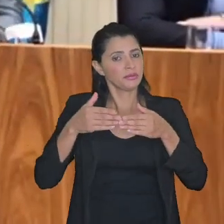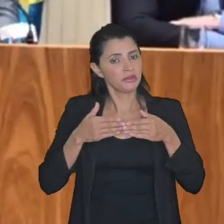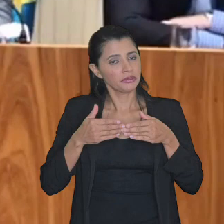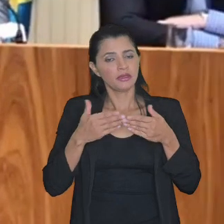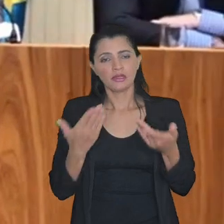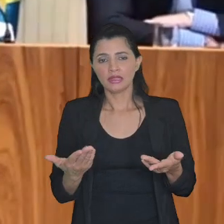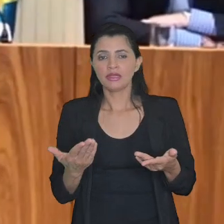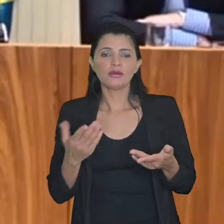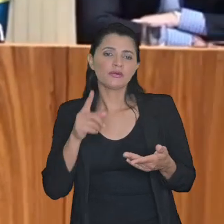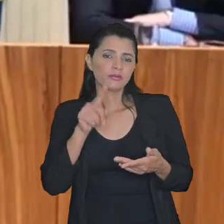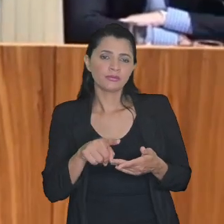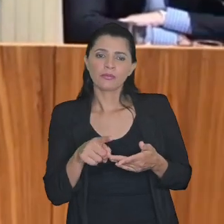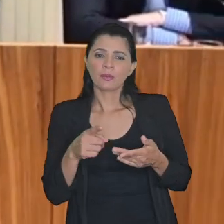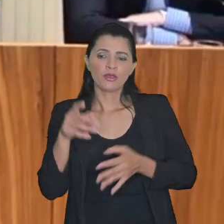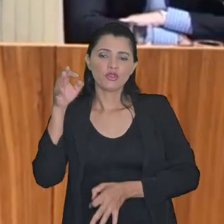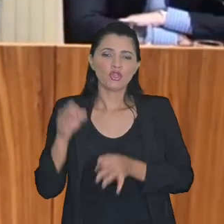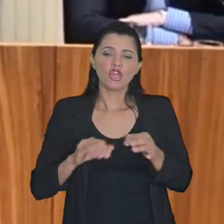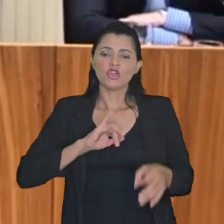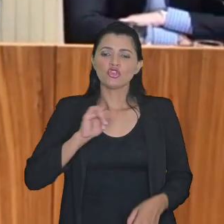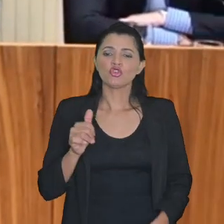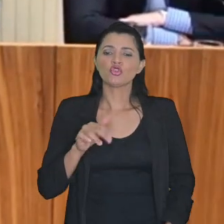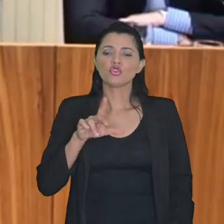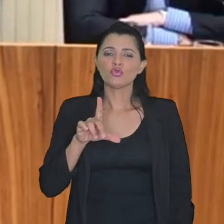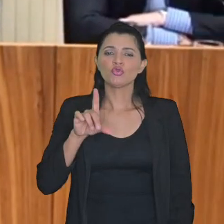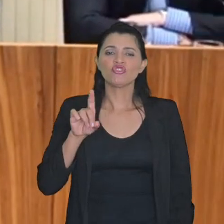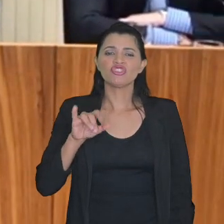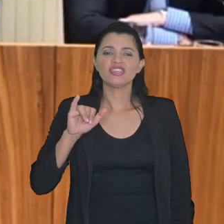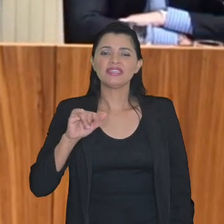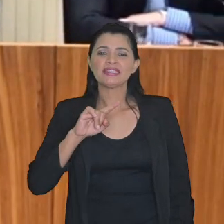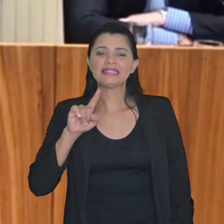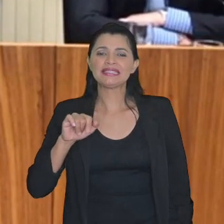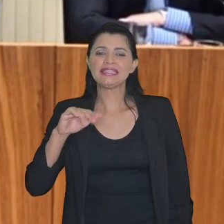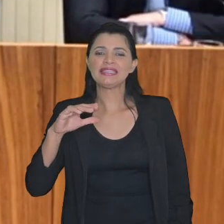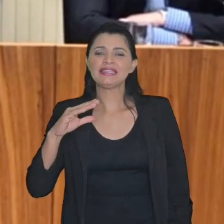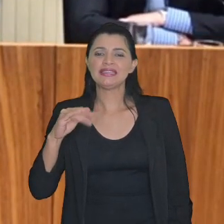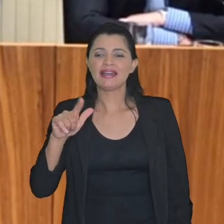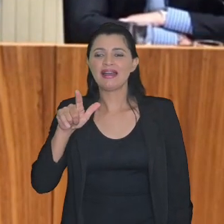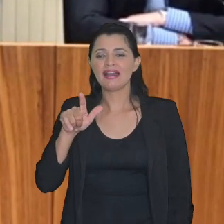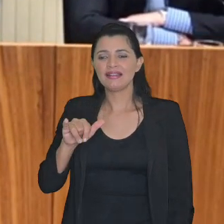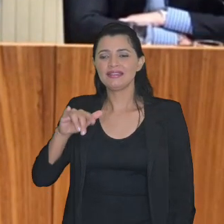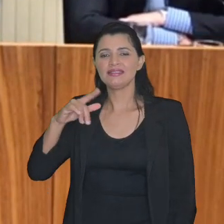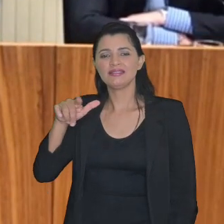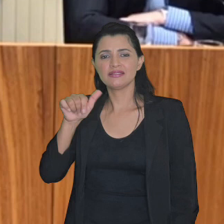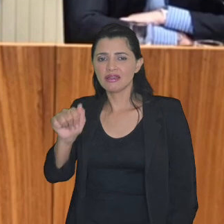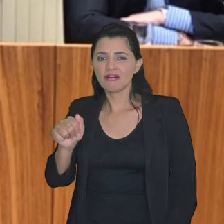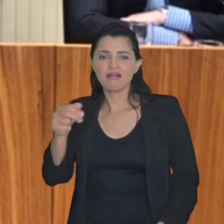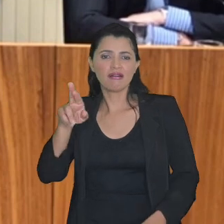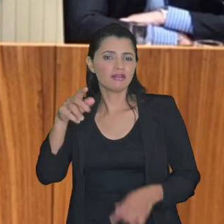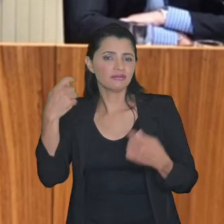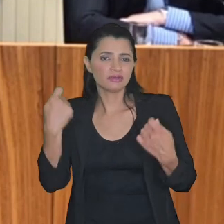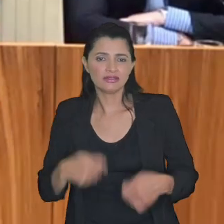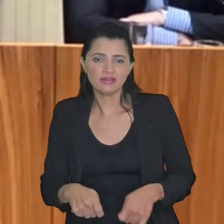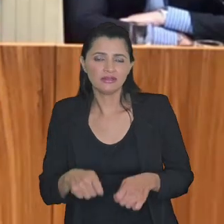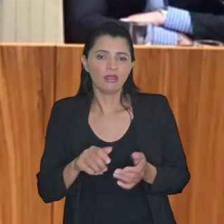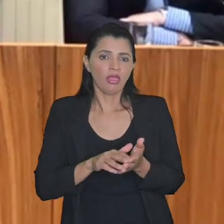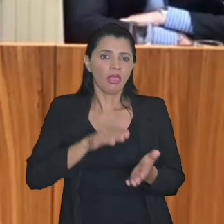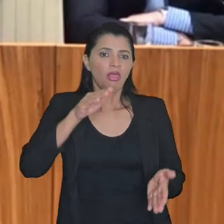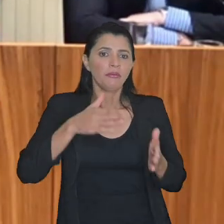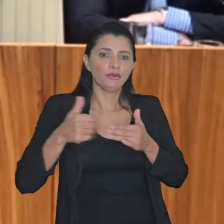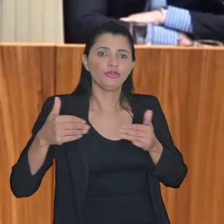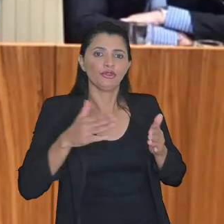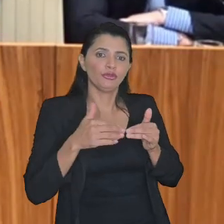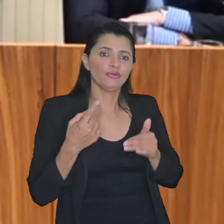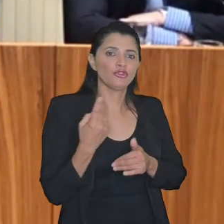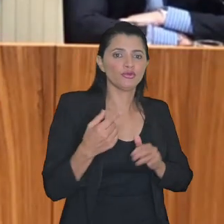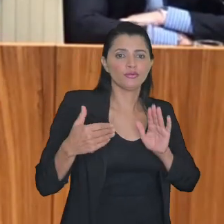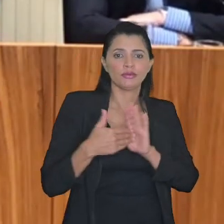então não vale a pena judicializar porque se a gente começar a ter uma avalanche de pedidos de transação individual de 1 a 10